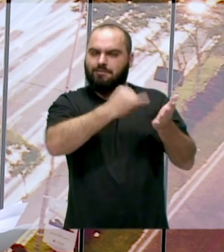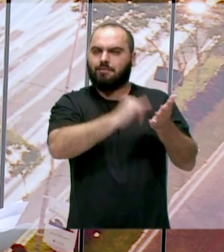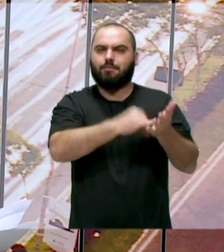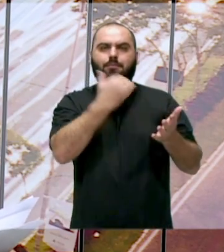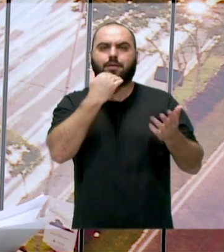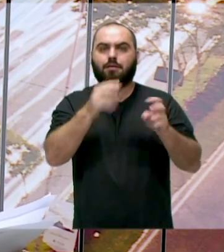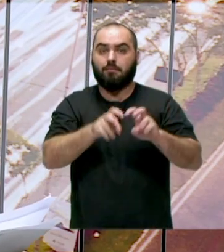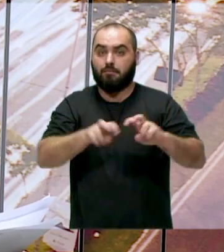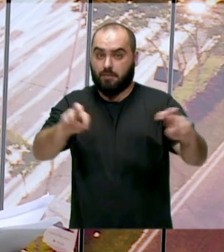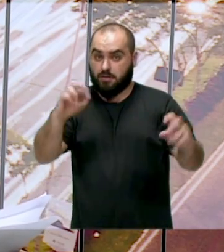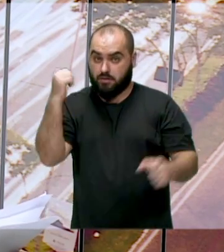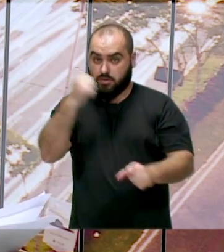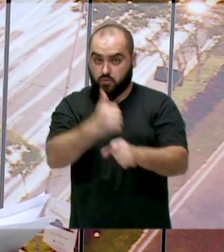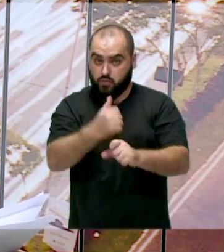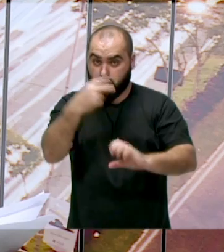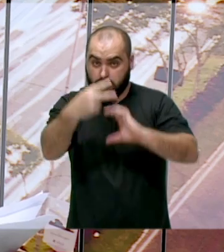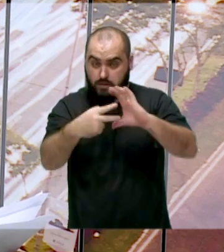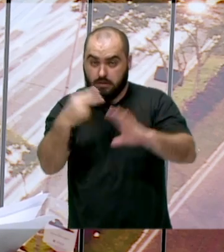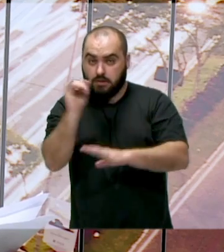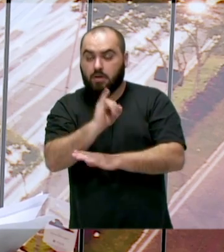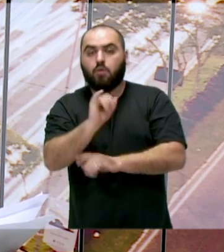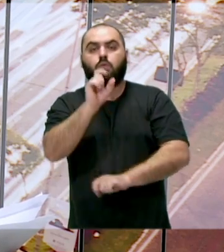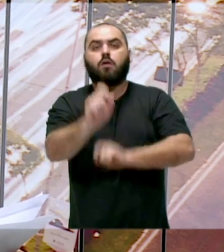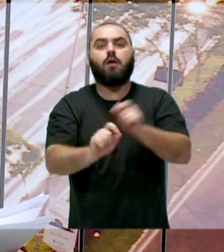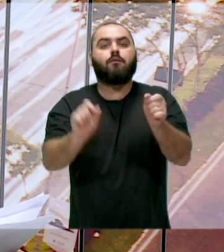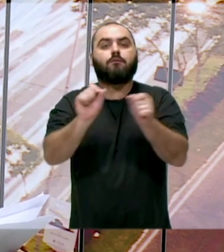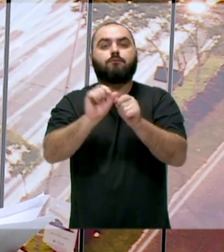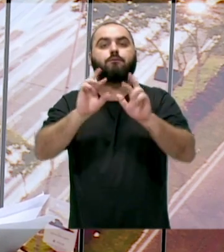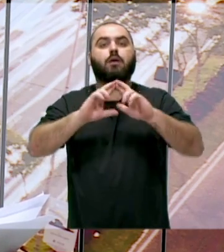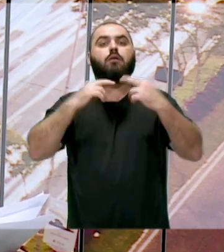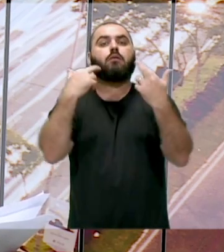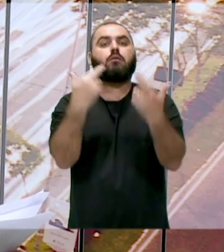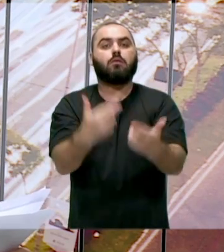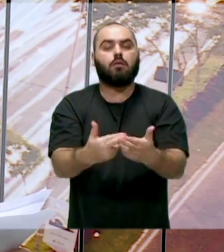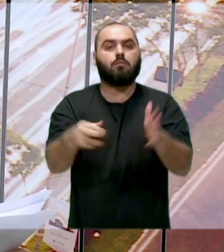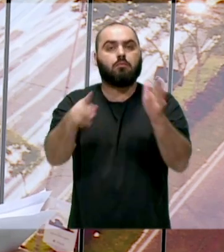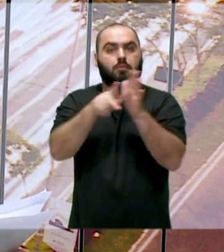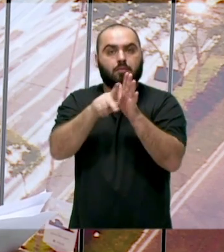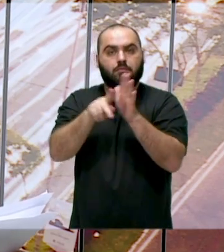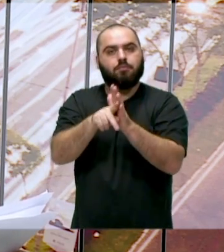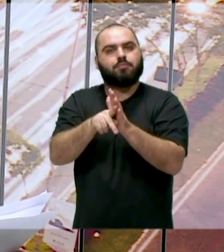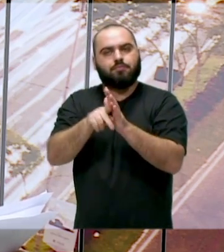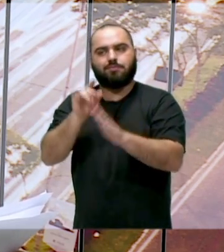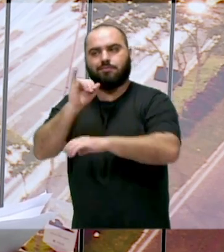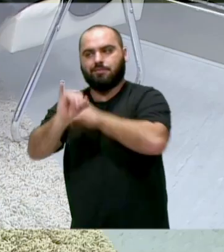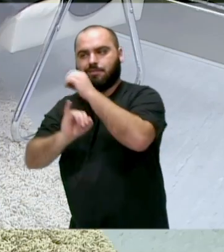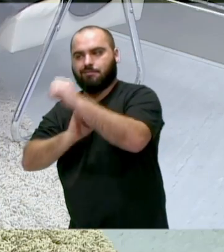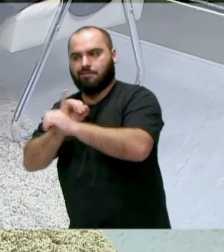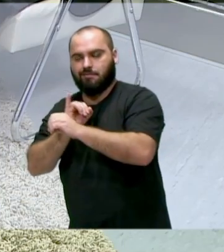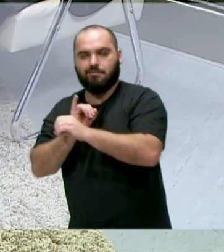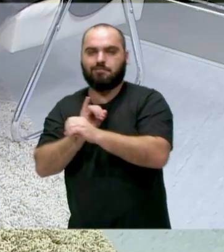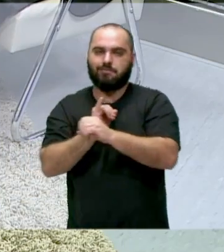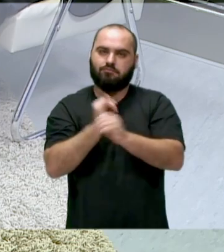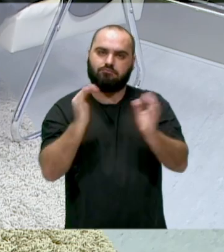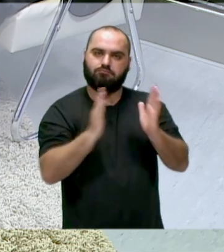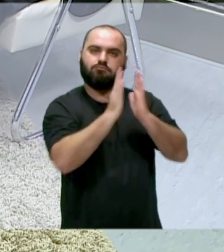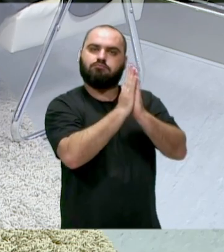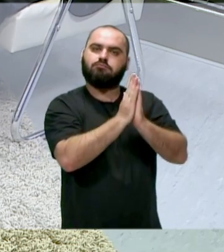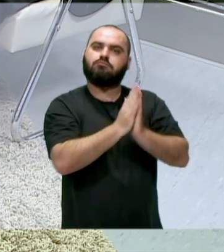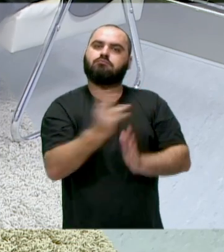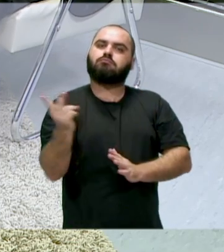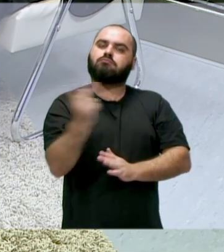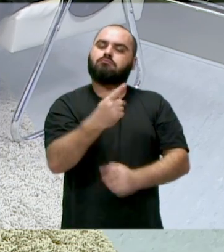diretora da Câmara de Vereadores a realização de uma audiência pública de forma híbrida, presencial e online para